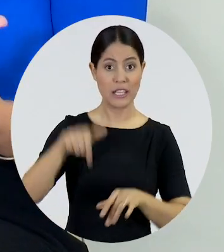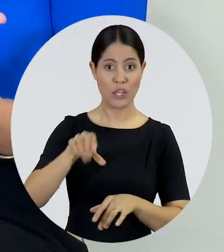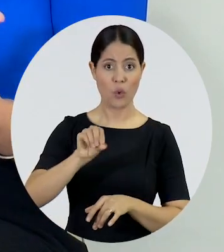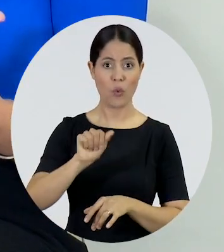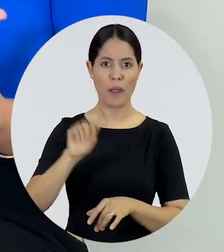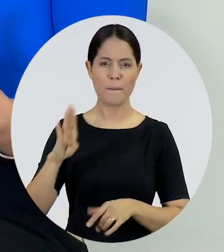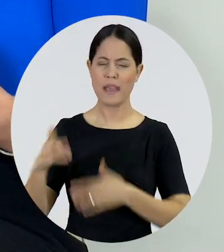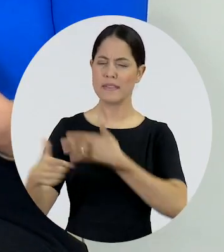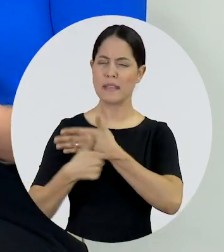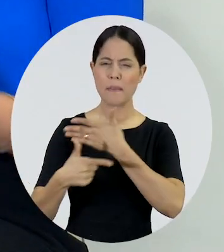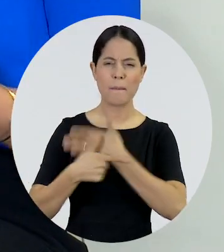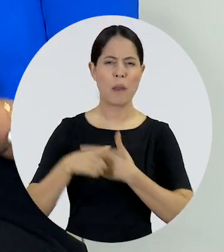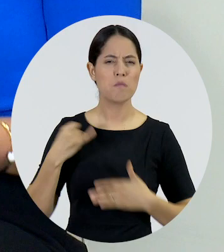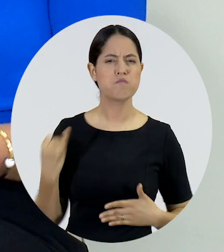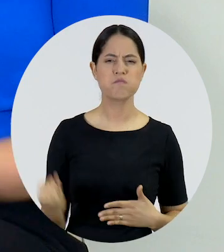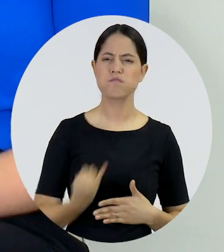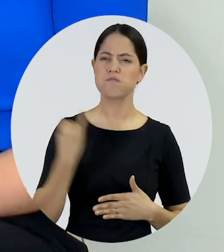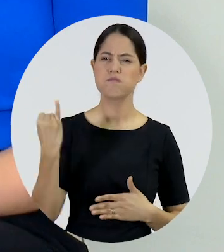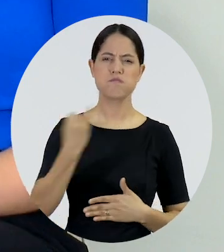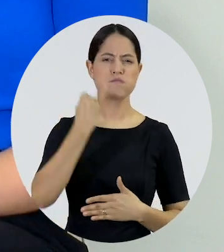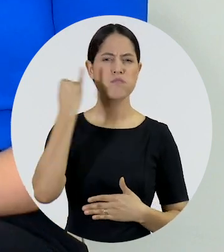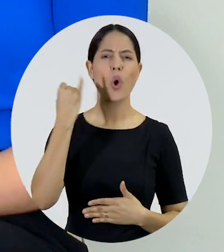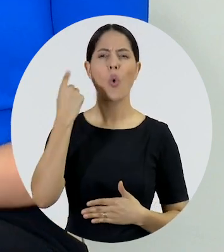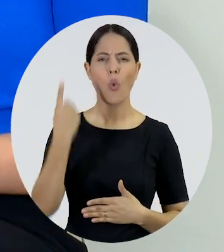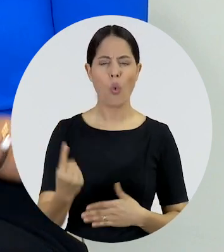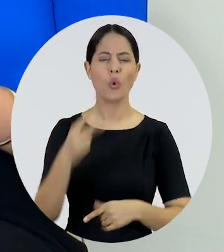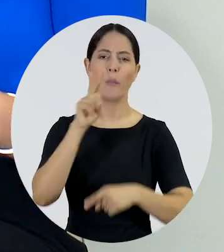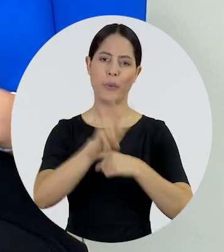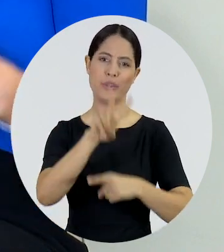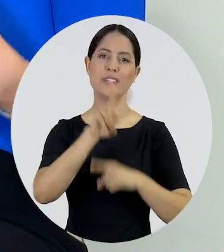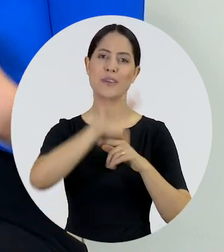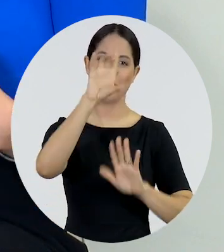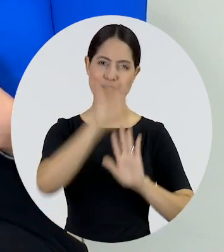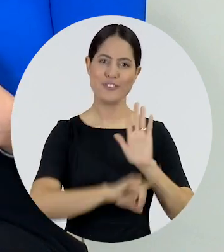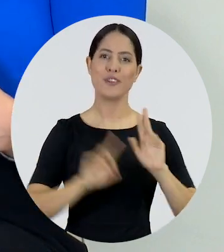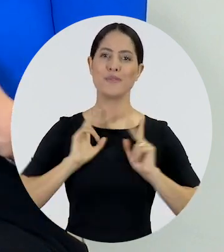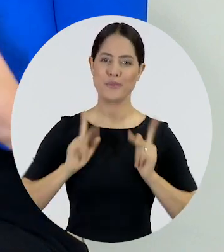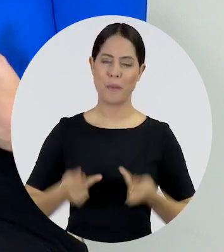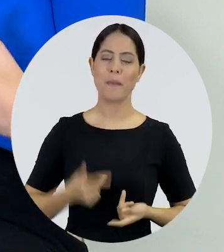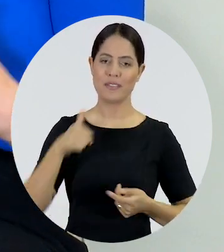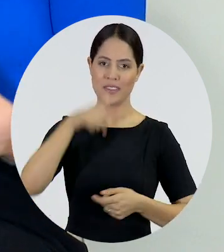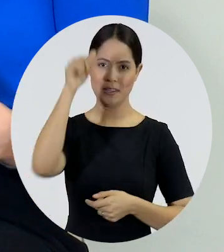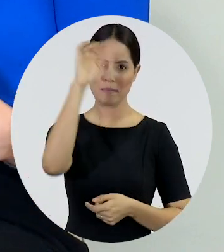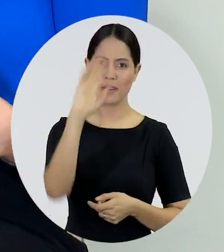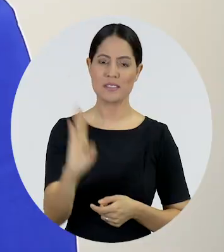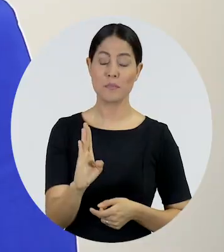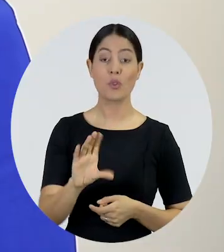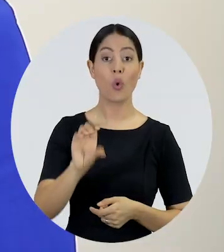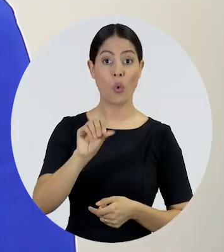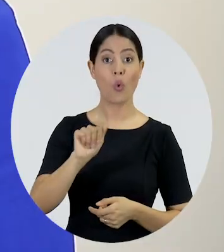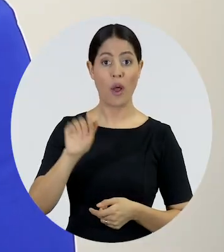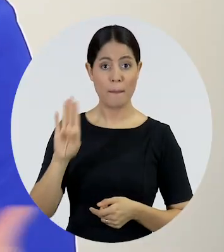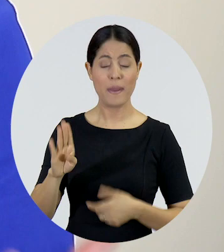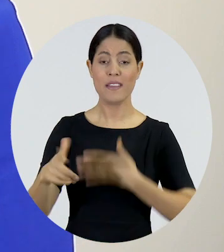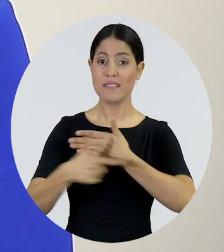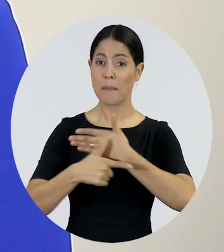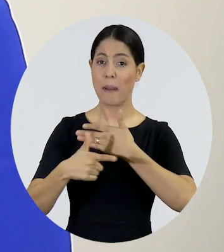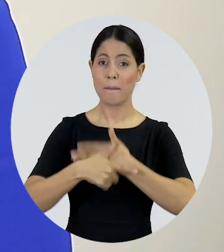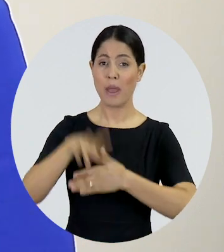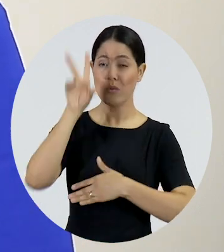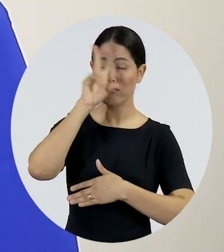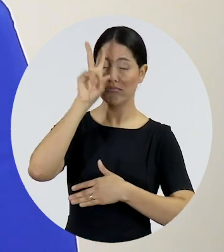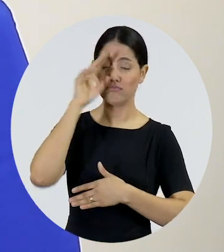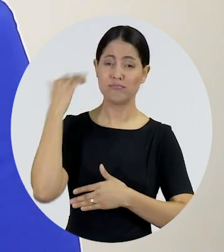Ordem dos Advogados do Brasil, tem um papel ímpar na proteção dos direitos humanos no Brasil, e isso não vem de agora. A OAB tem um papel